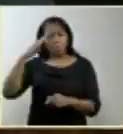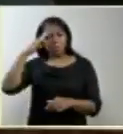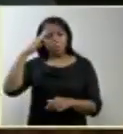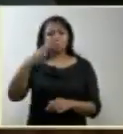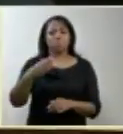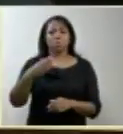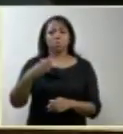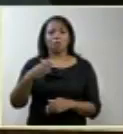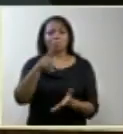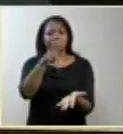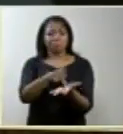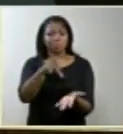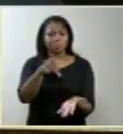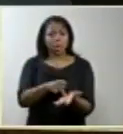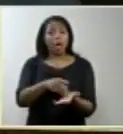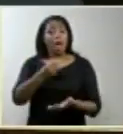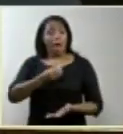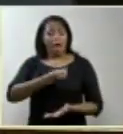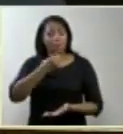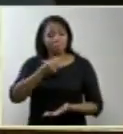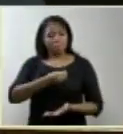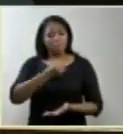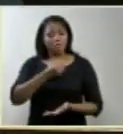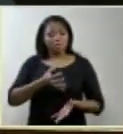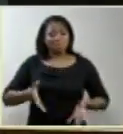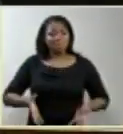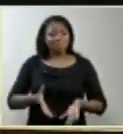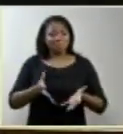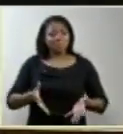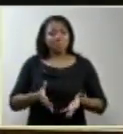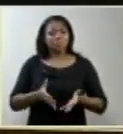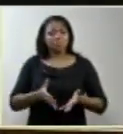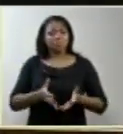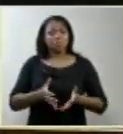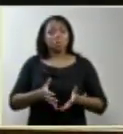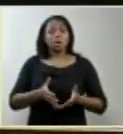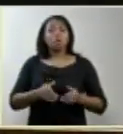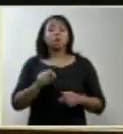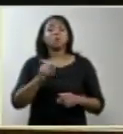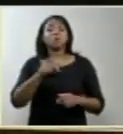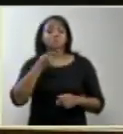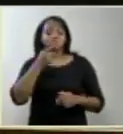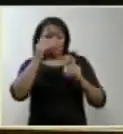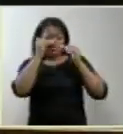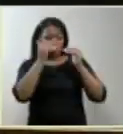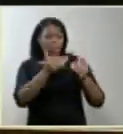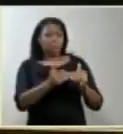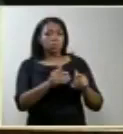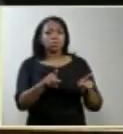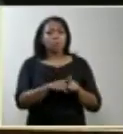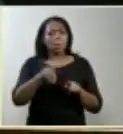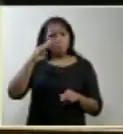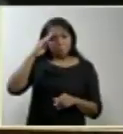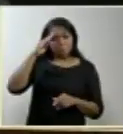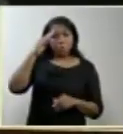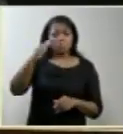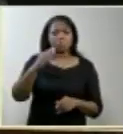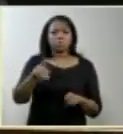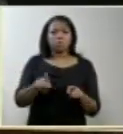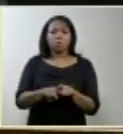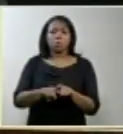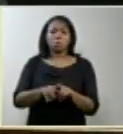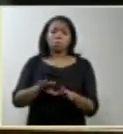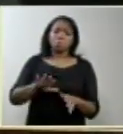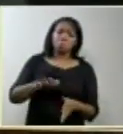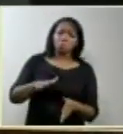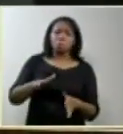respeito à vida gregária de forma geral, diz respeito ao princípio da razoabilidade.